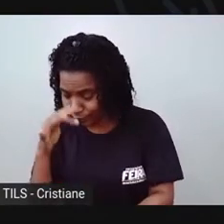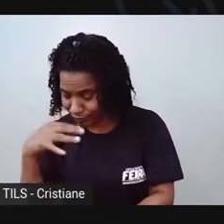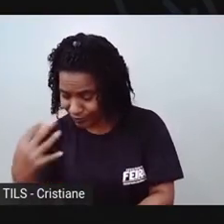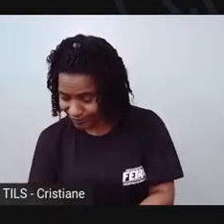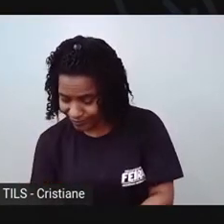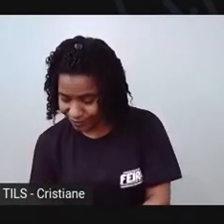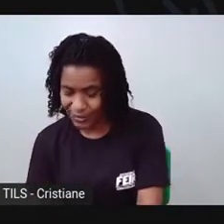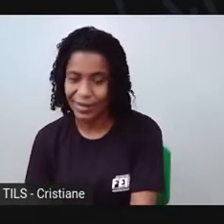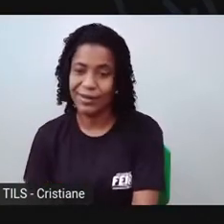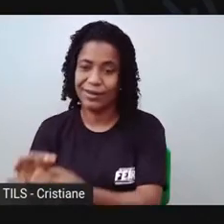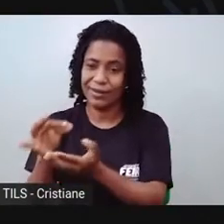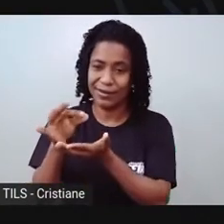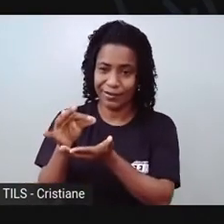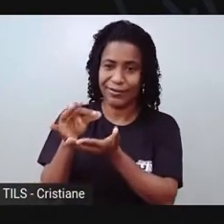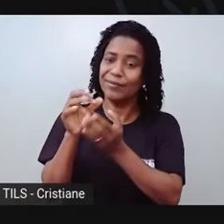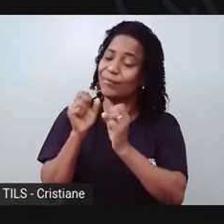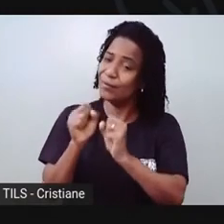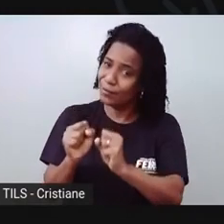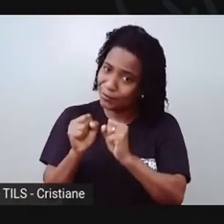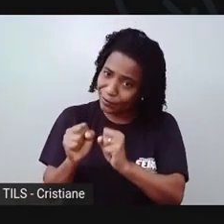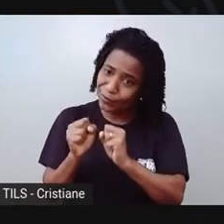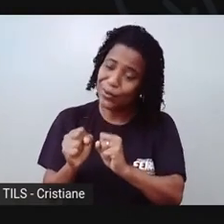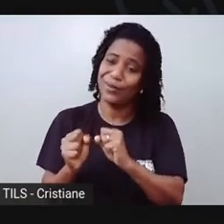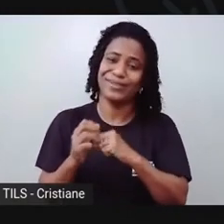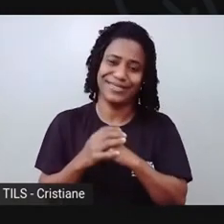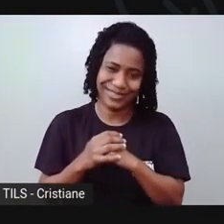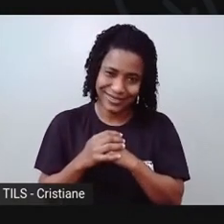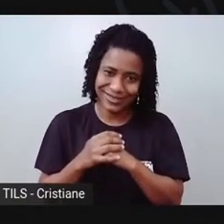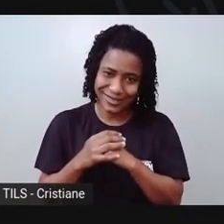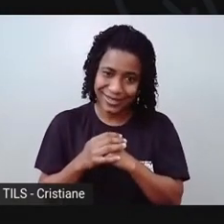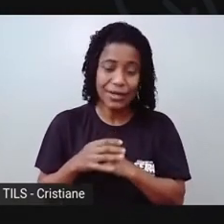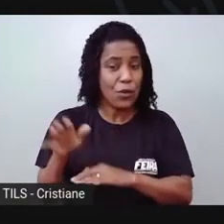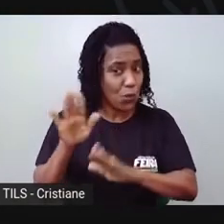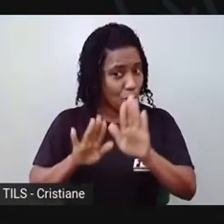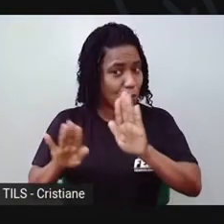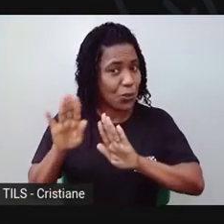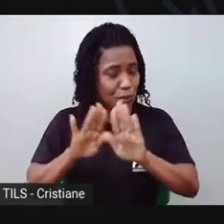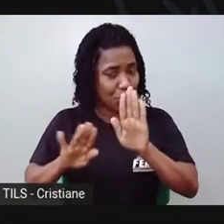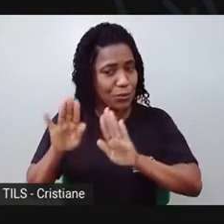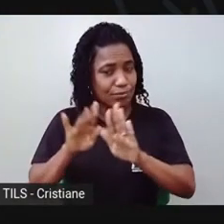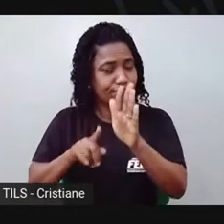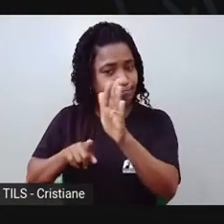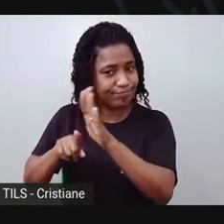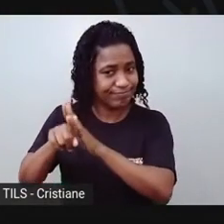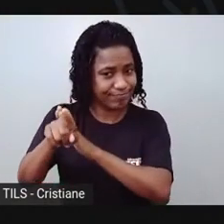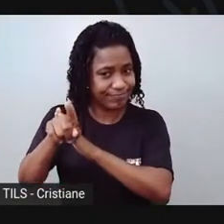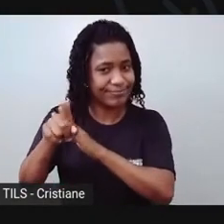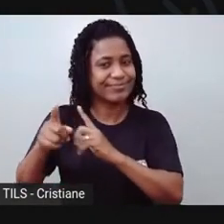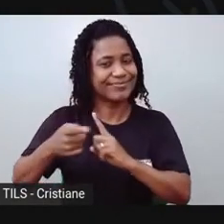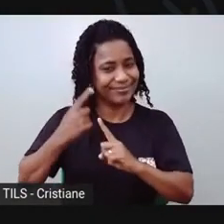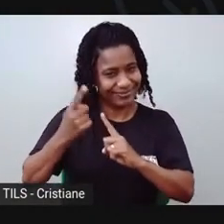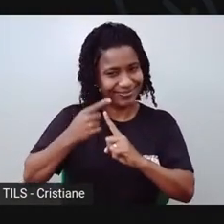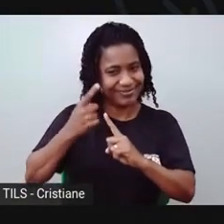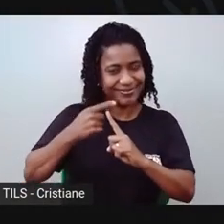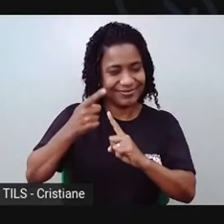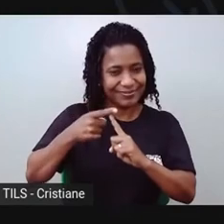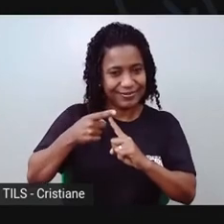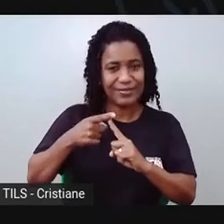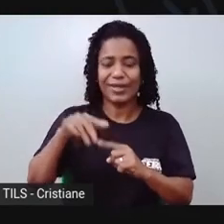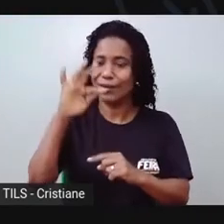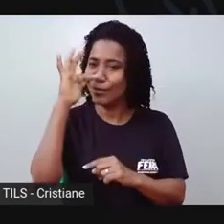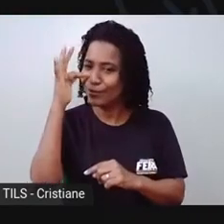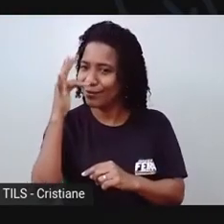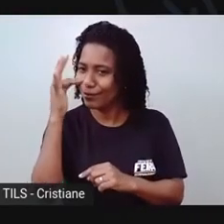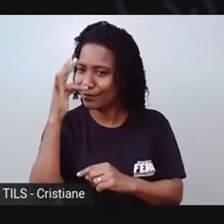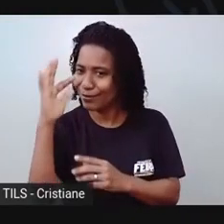está caída do chão! Isso mesmo, meninada! Tenho esse cuidado, combinado? A gente escolhe a florzinha e faz um